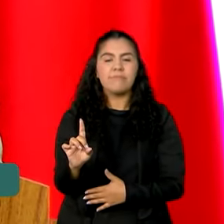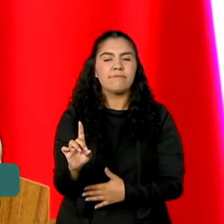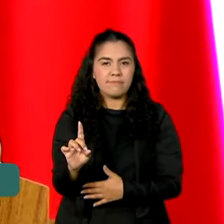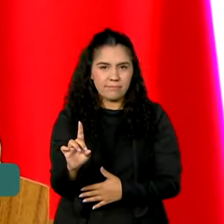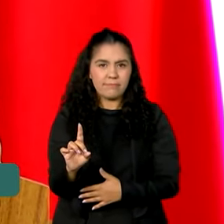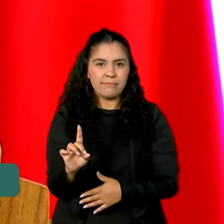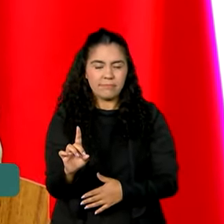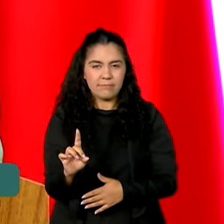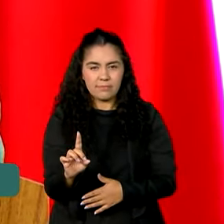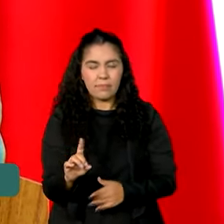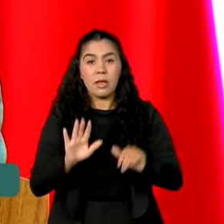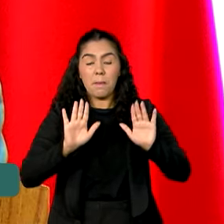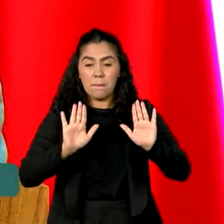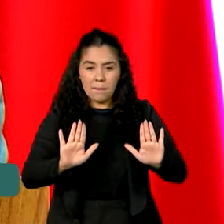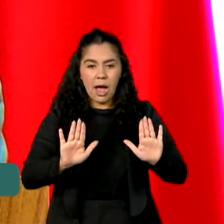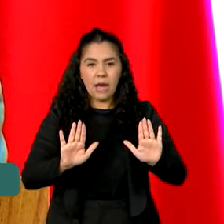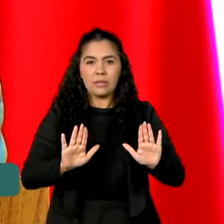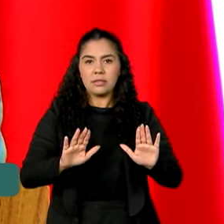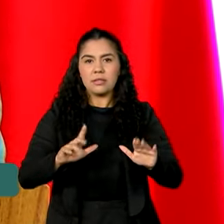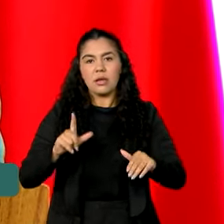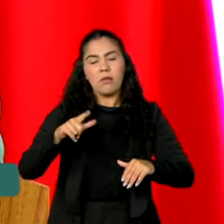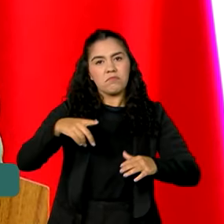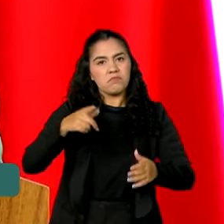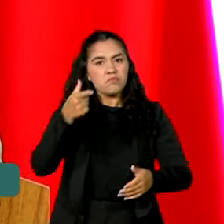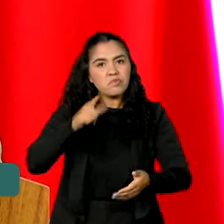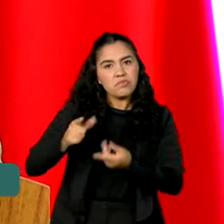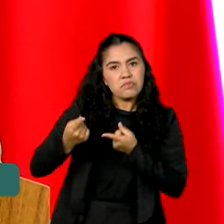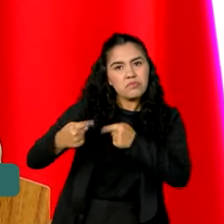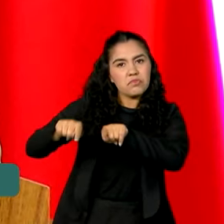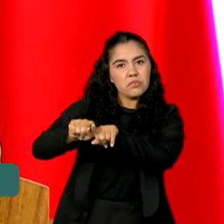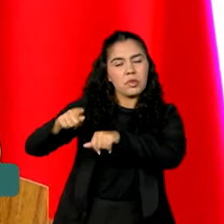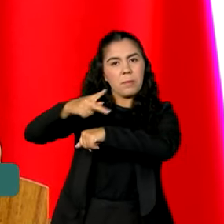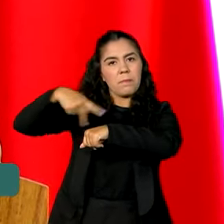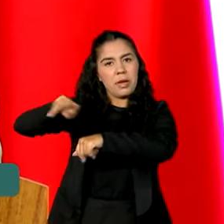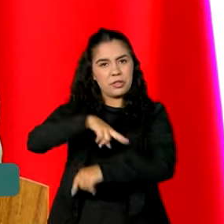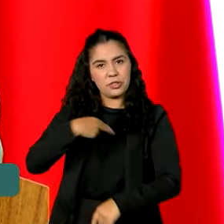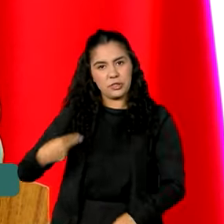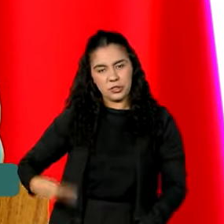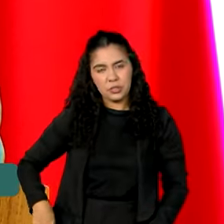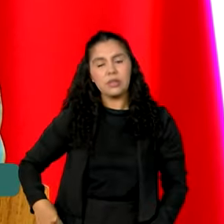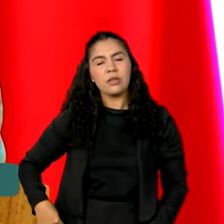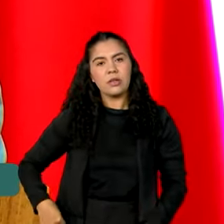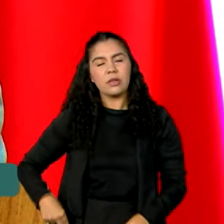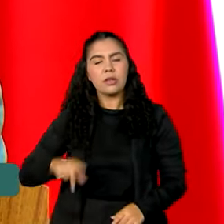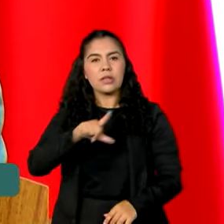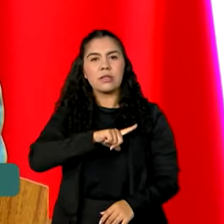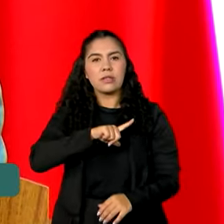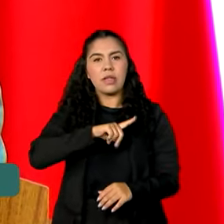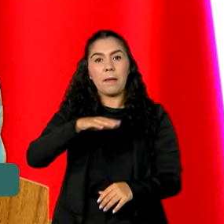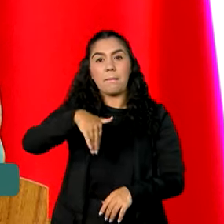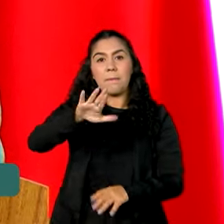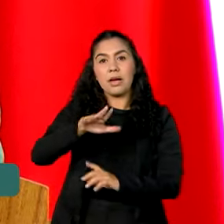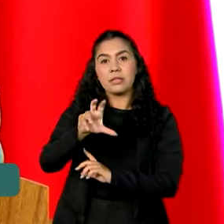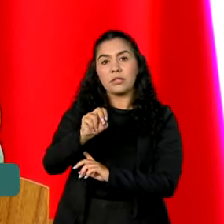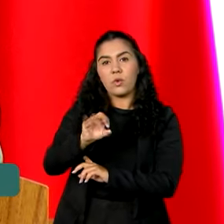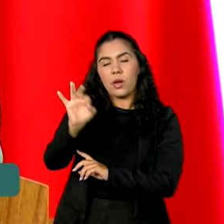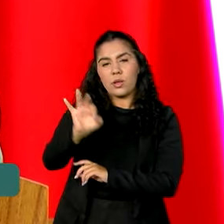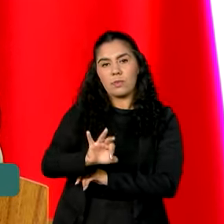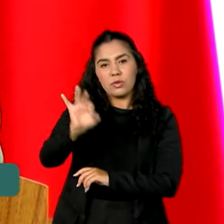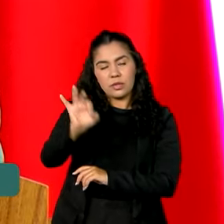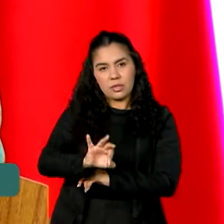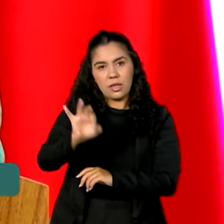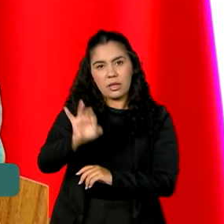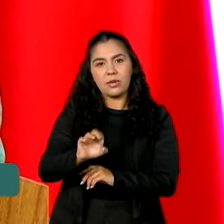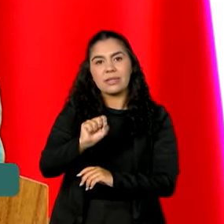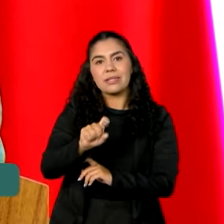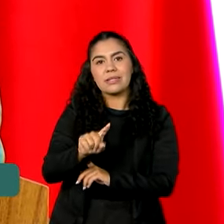O superávit com a China é responsável por mais da metade do saldo comercial